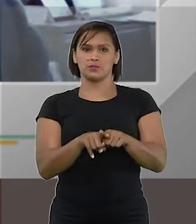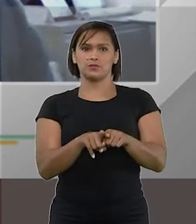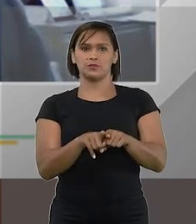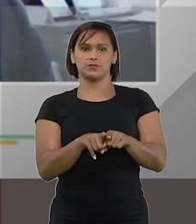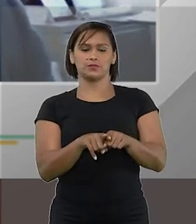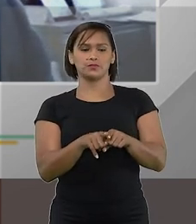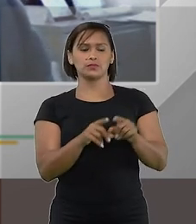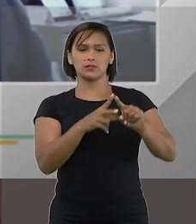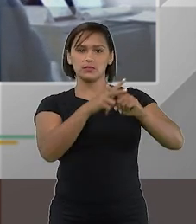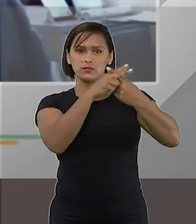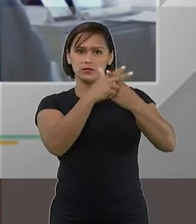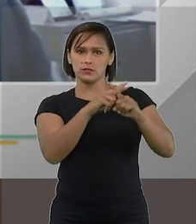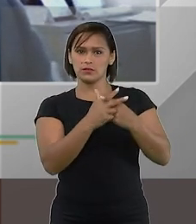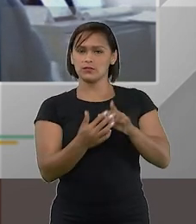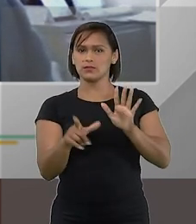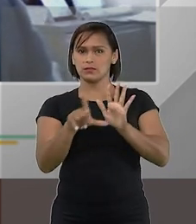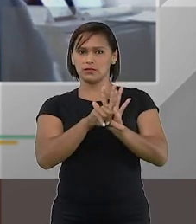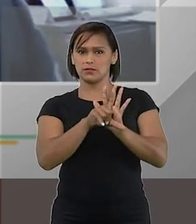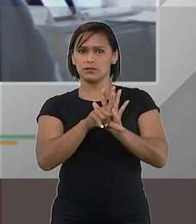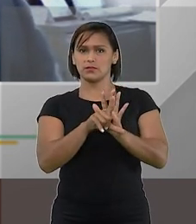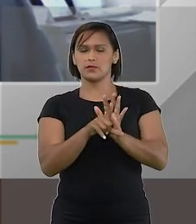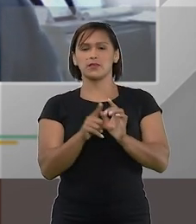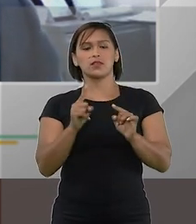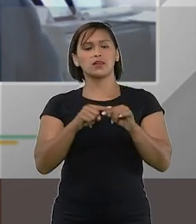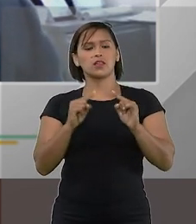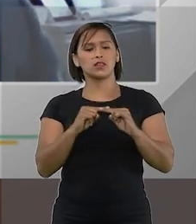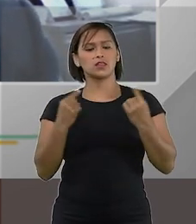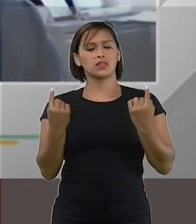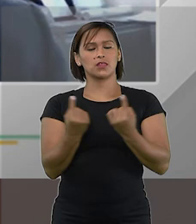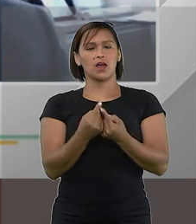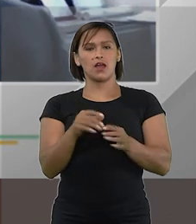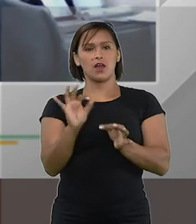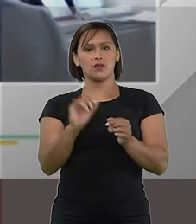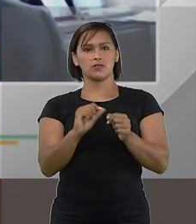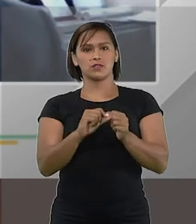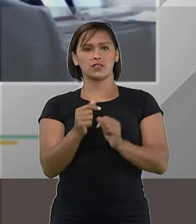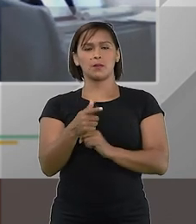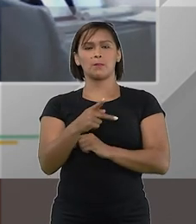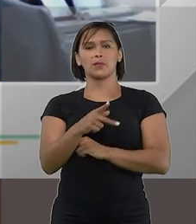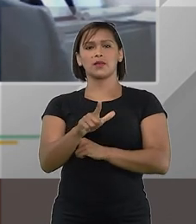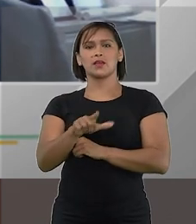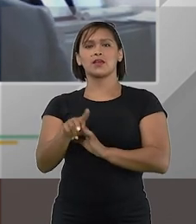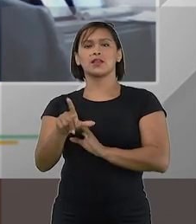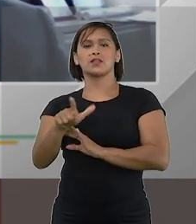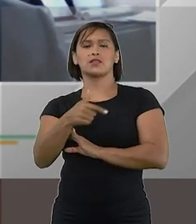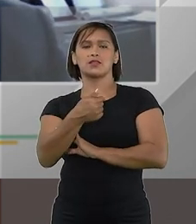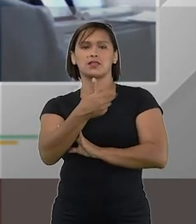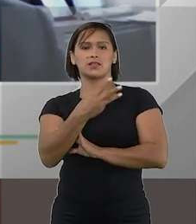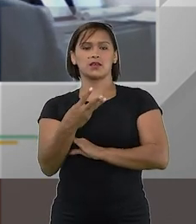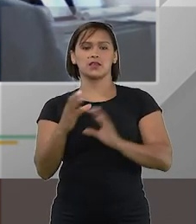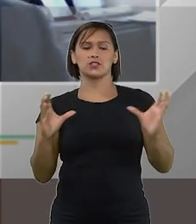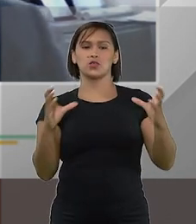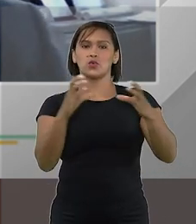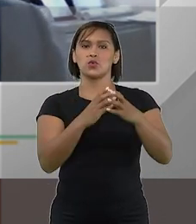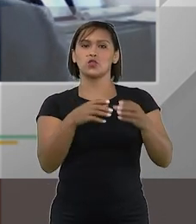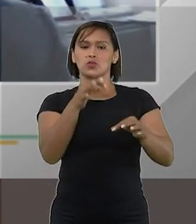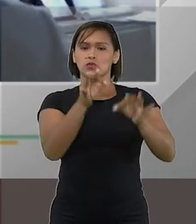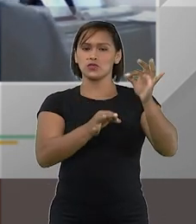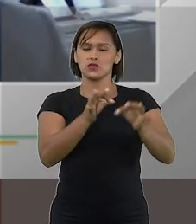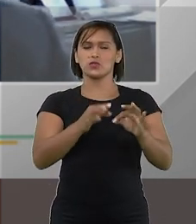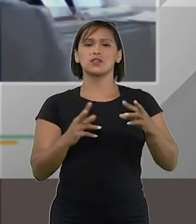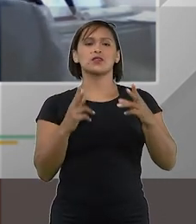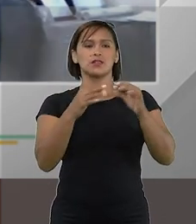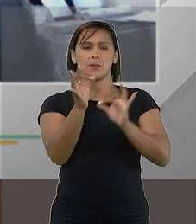na reforma da nossa lei fomos nós que fizemos também o PL 1397 foi a mesma comissão de juristas